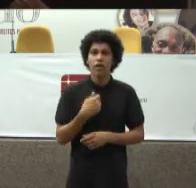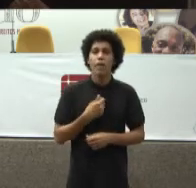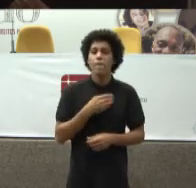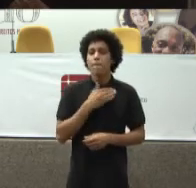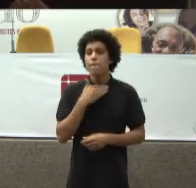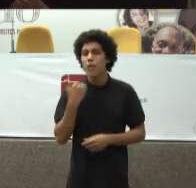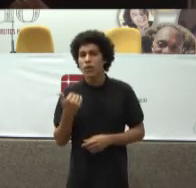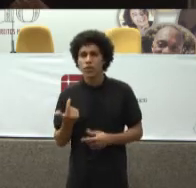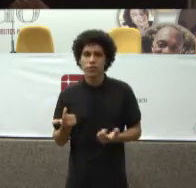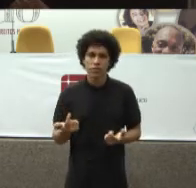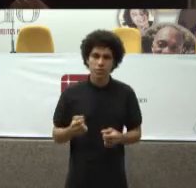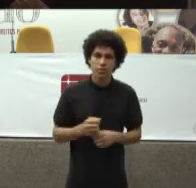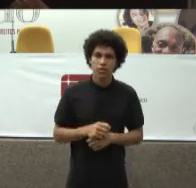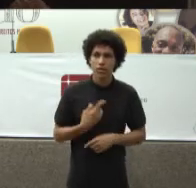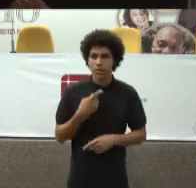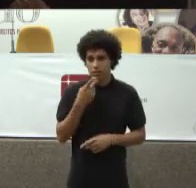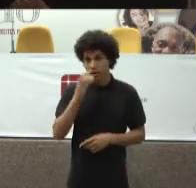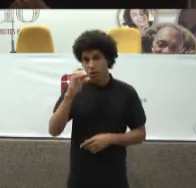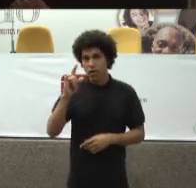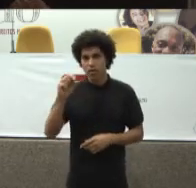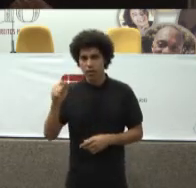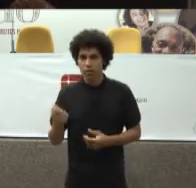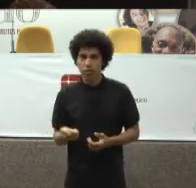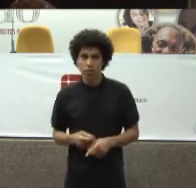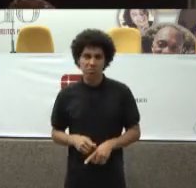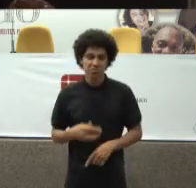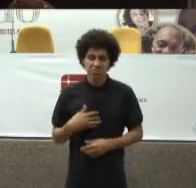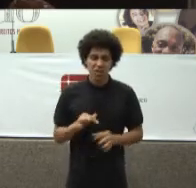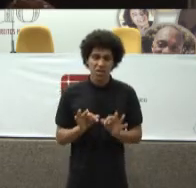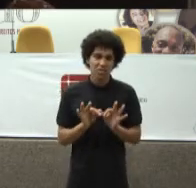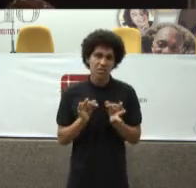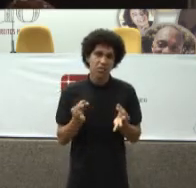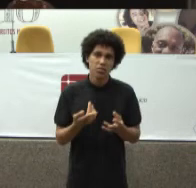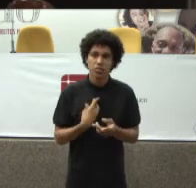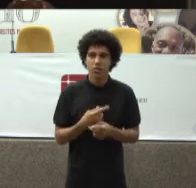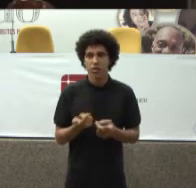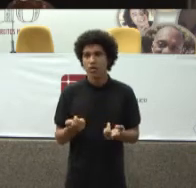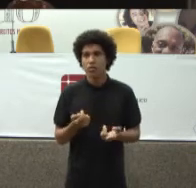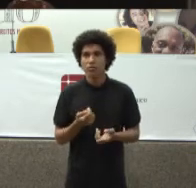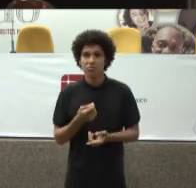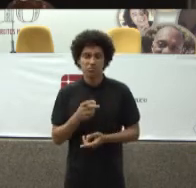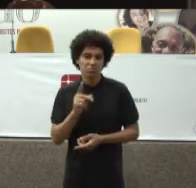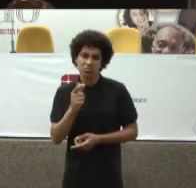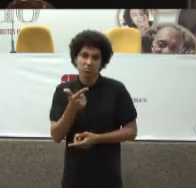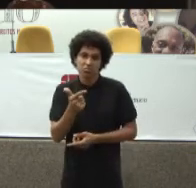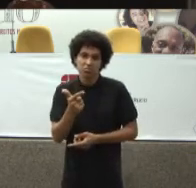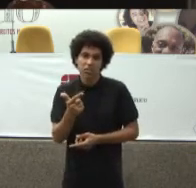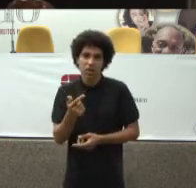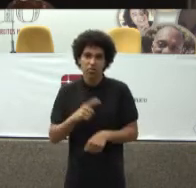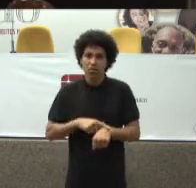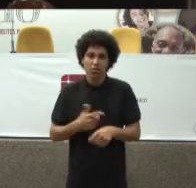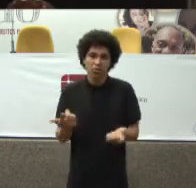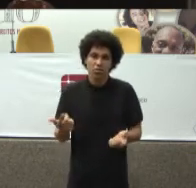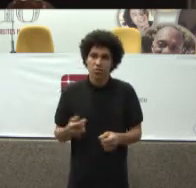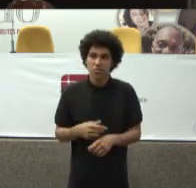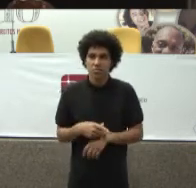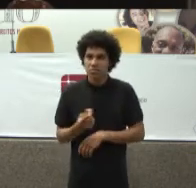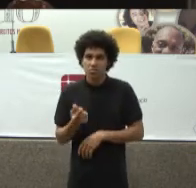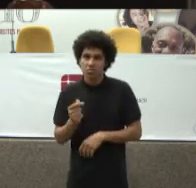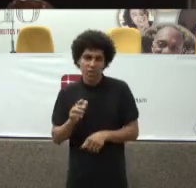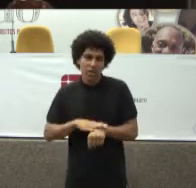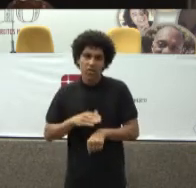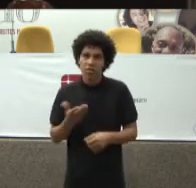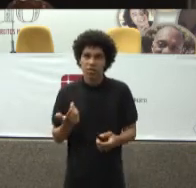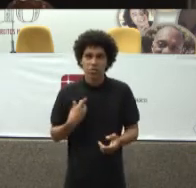Estivesse Devidamente Qualificada Simplesmente Porque não dá Tempo Não dá Tempo Não dá tempo Procurar Advogado Não dá